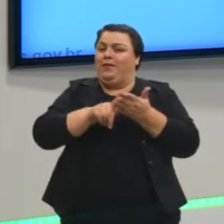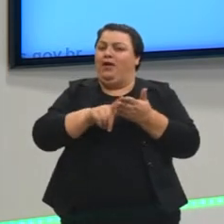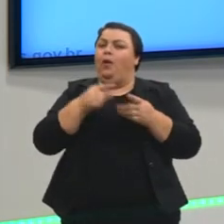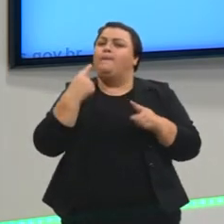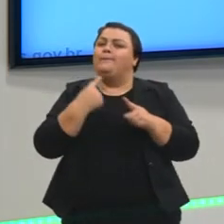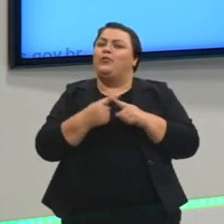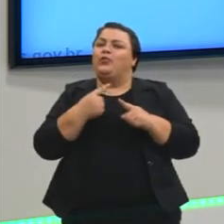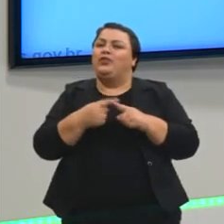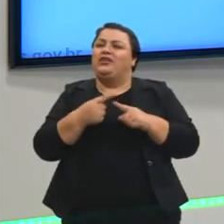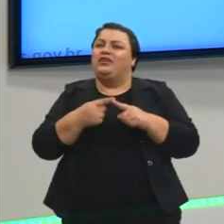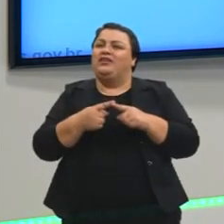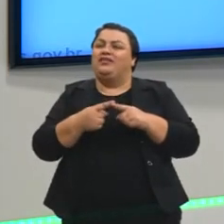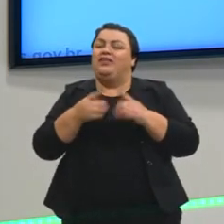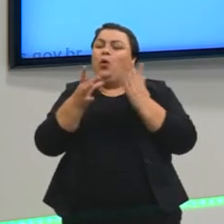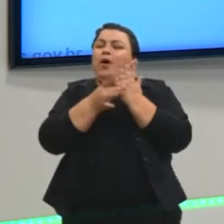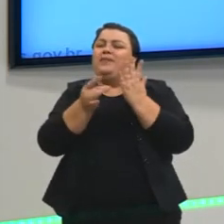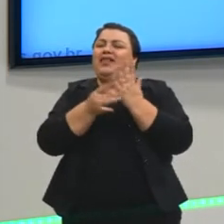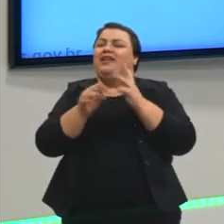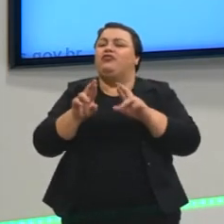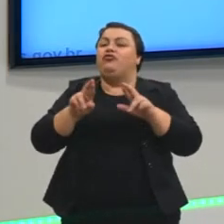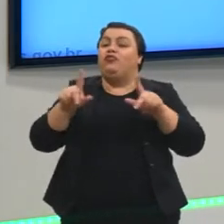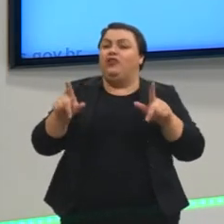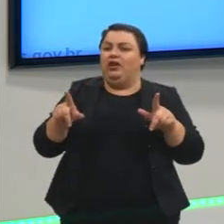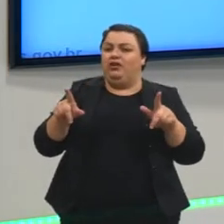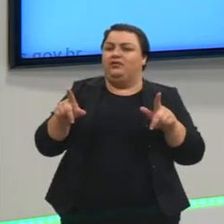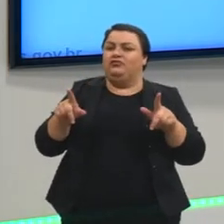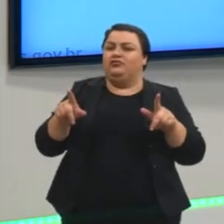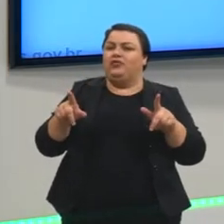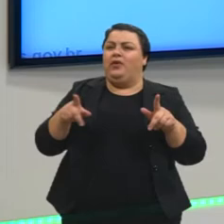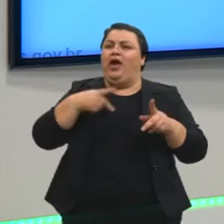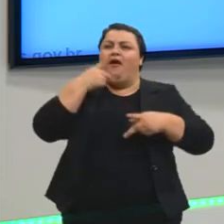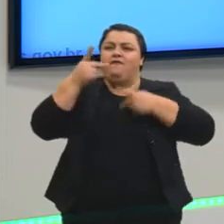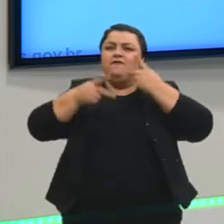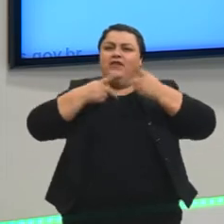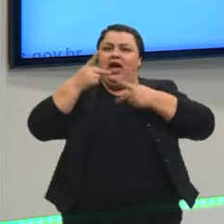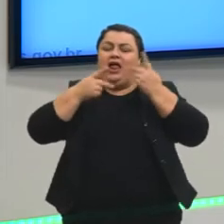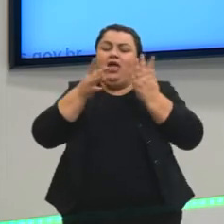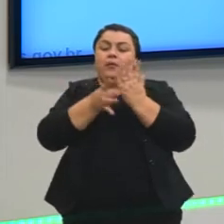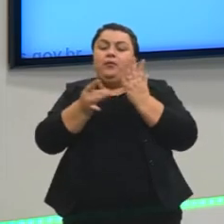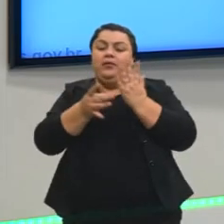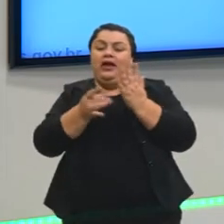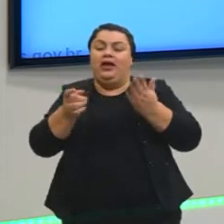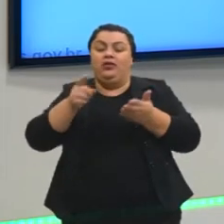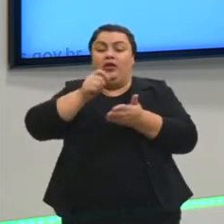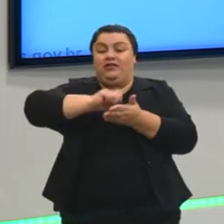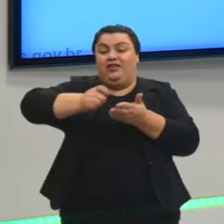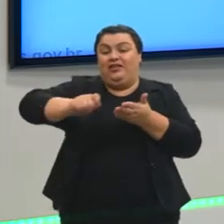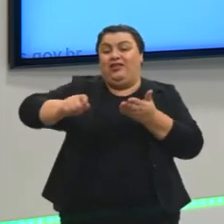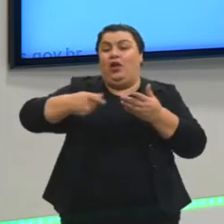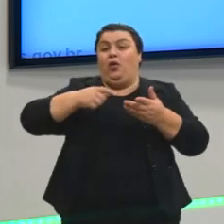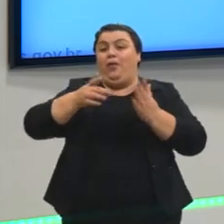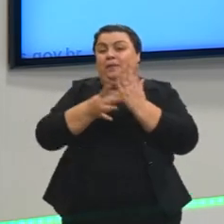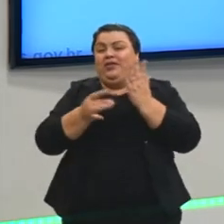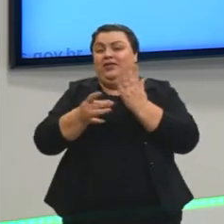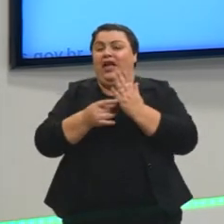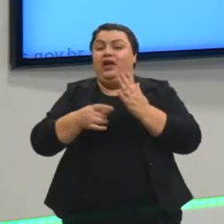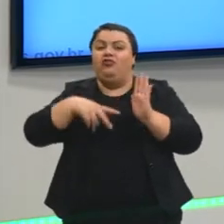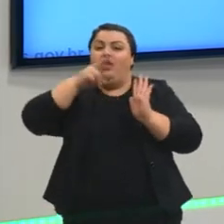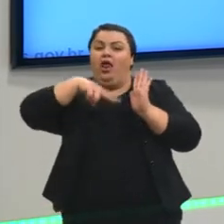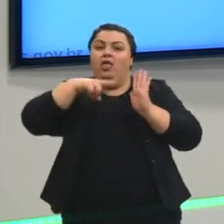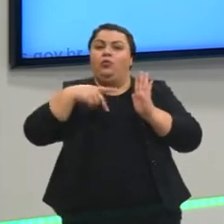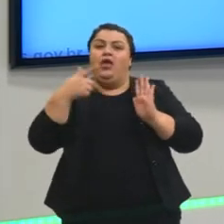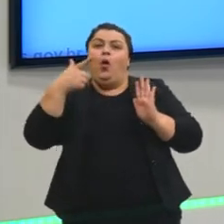Porque são habilidades diferentes, galera. A fala é uma habilidade, a escrita é uma habilidade, a leitura é outra